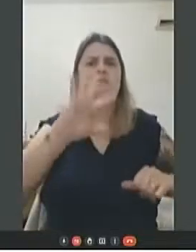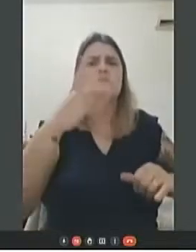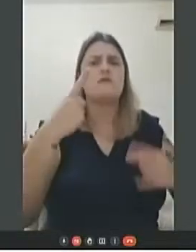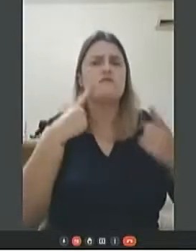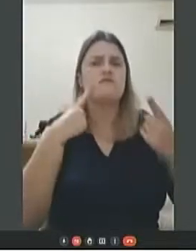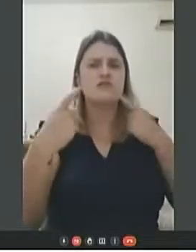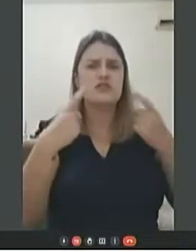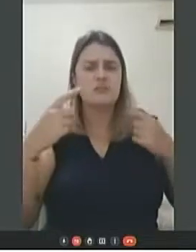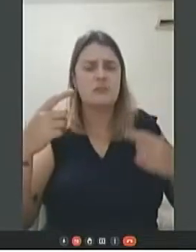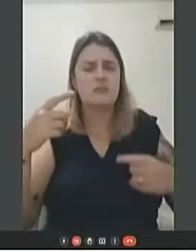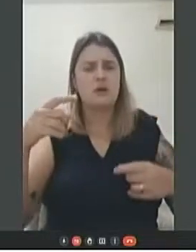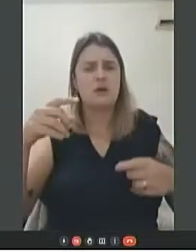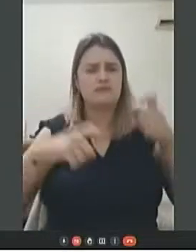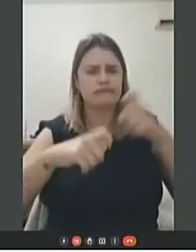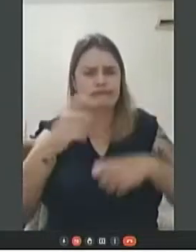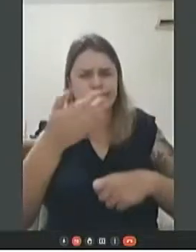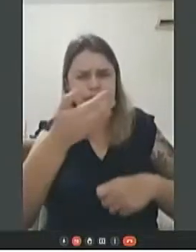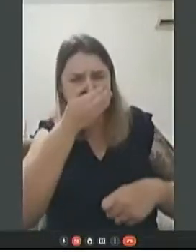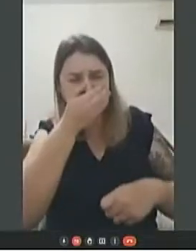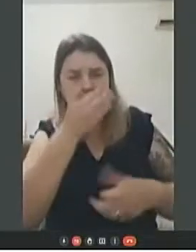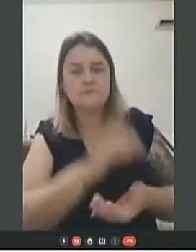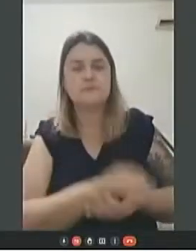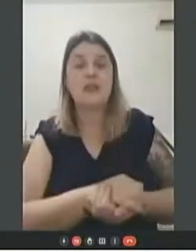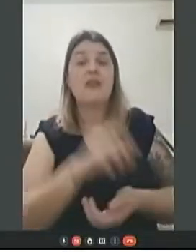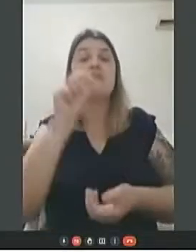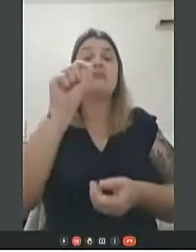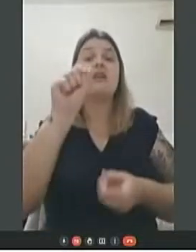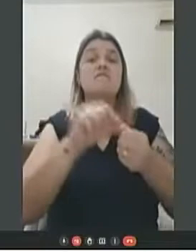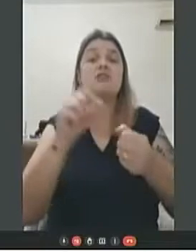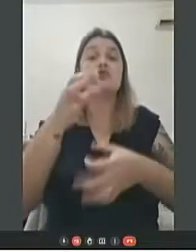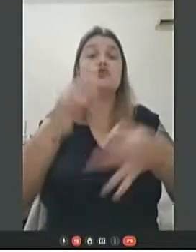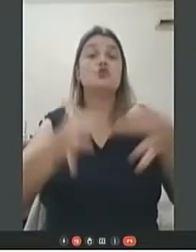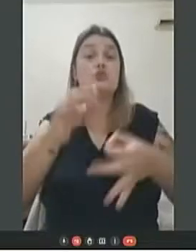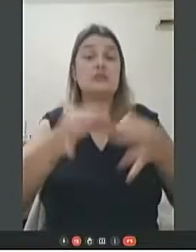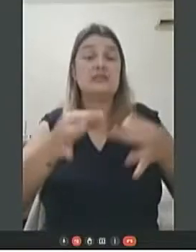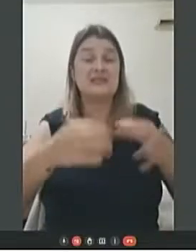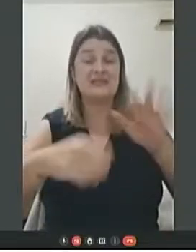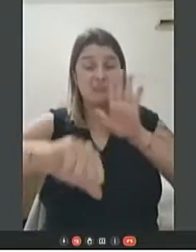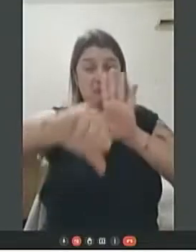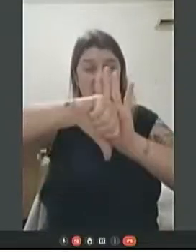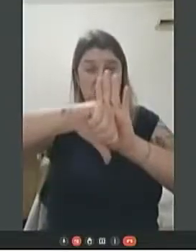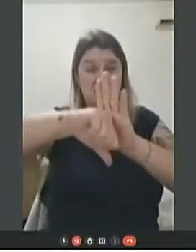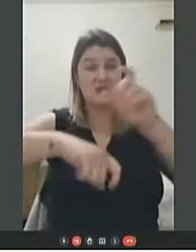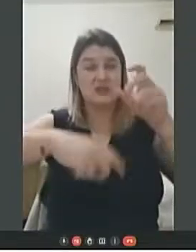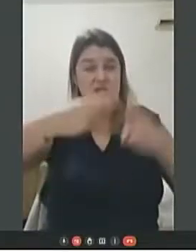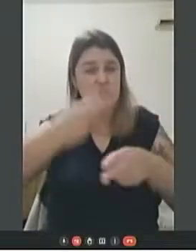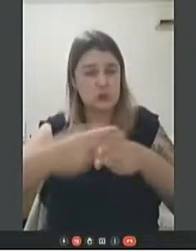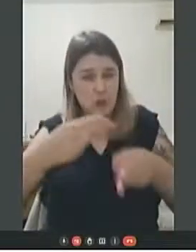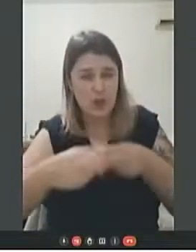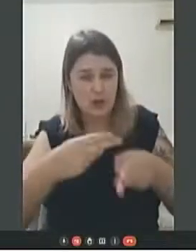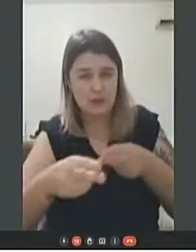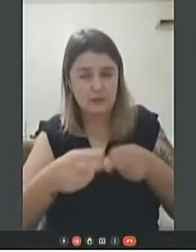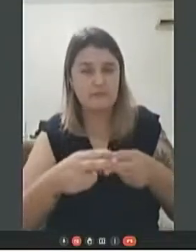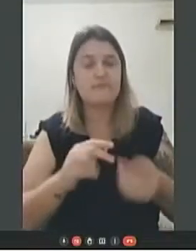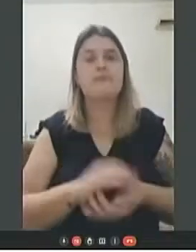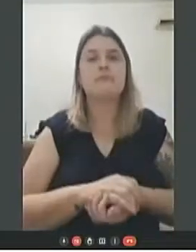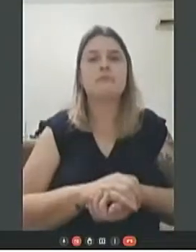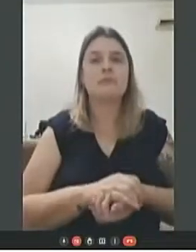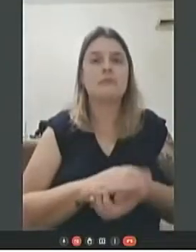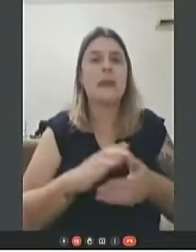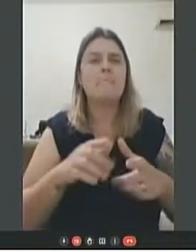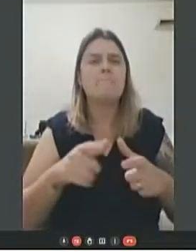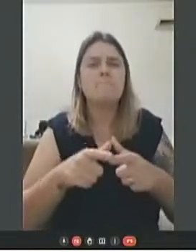O julgamento de um crime sexual dificilmente se aterá à gravidade dos fatos ocorridos e, na maioria dos casos,